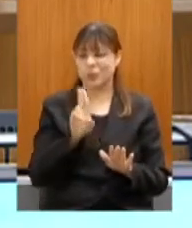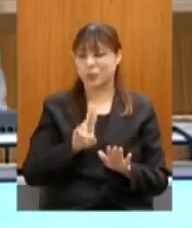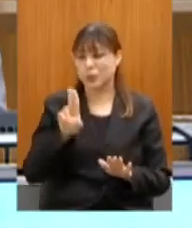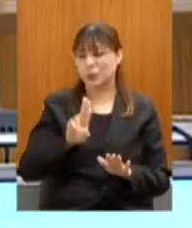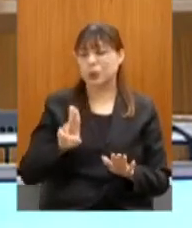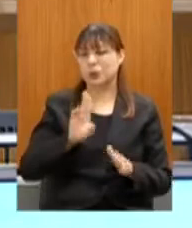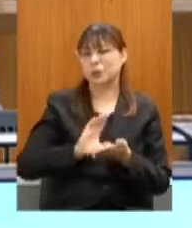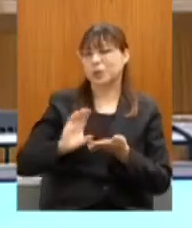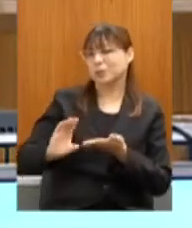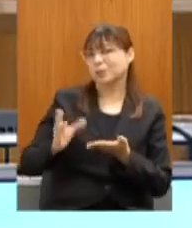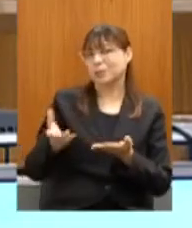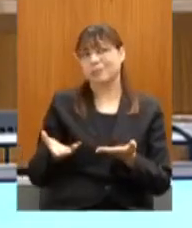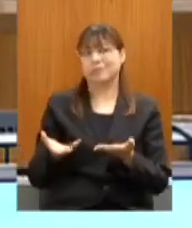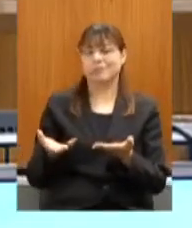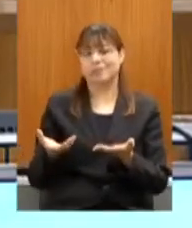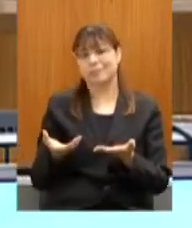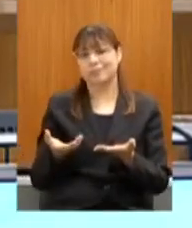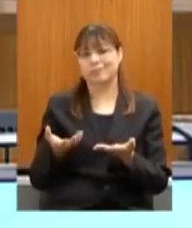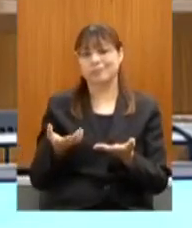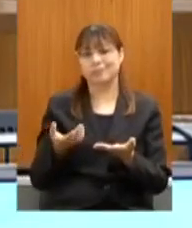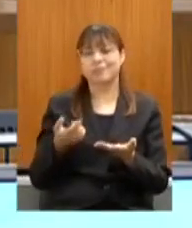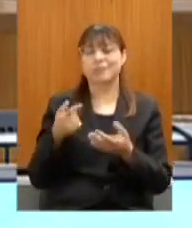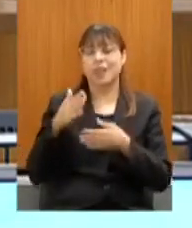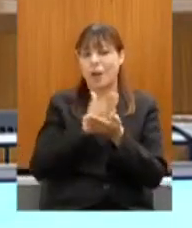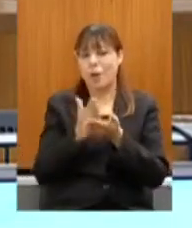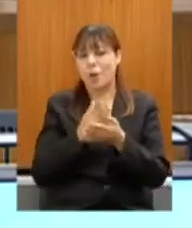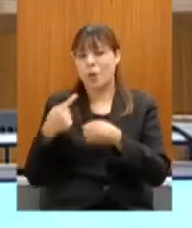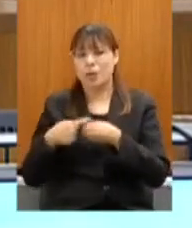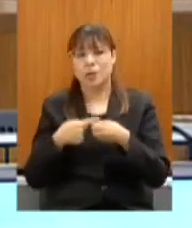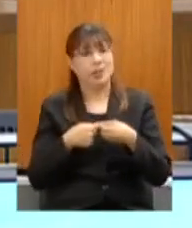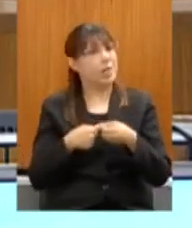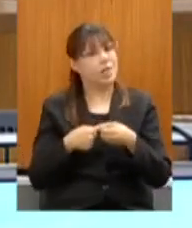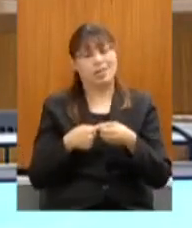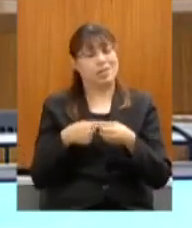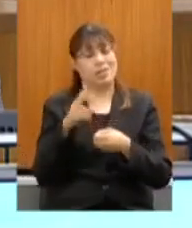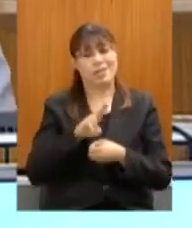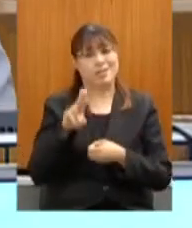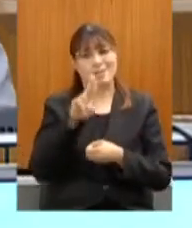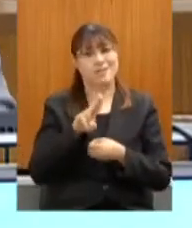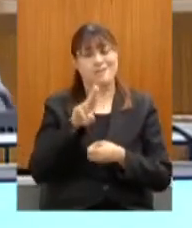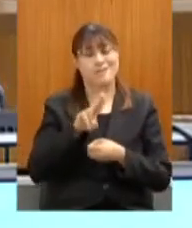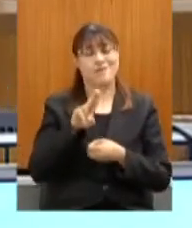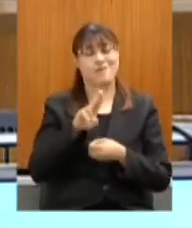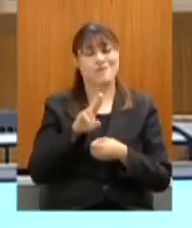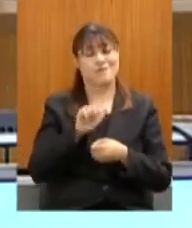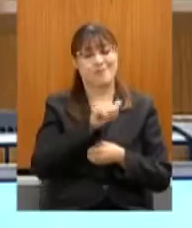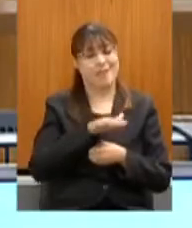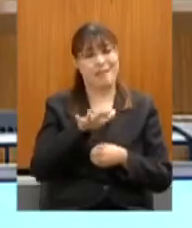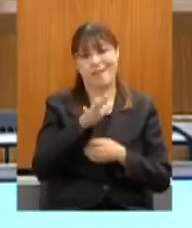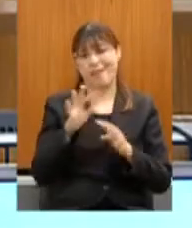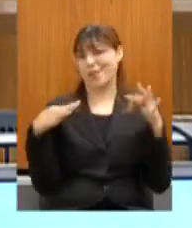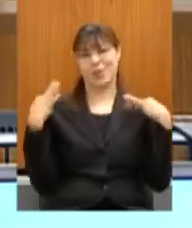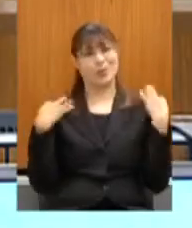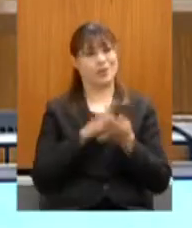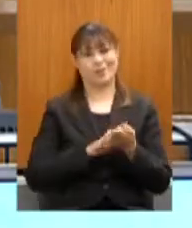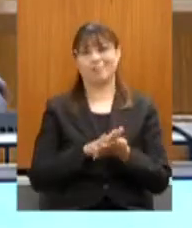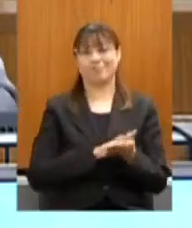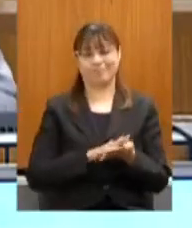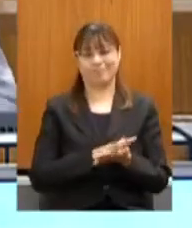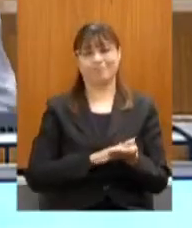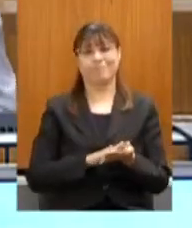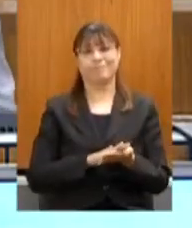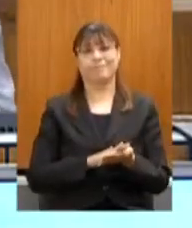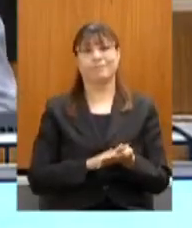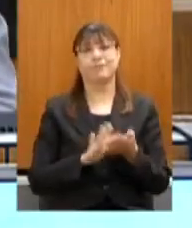e, muitas vezes, em alguns municípios, o recurso não é plenamente utilizado para o desenvolvimento do turismo. Mas isso é uma